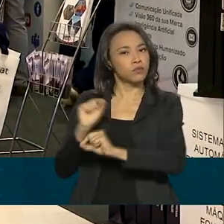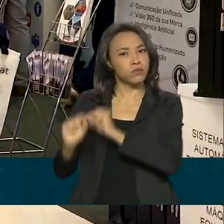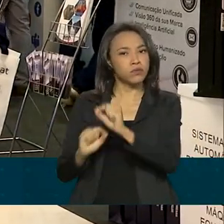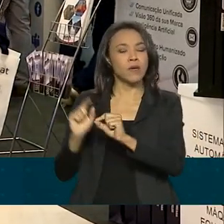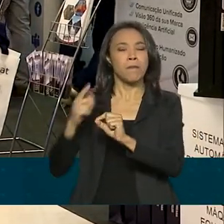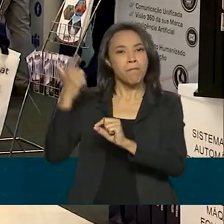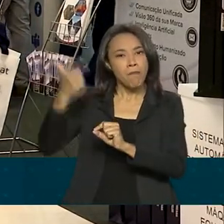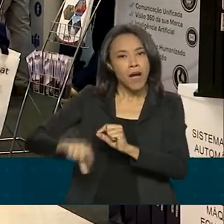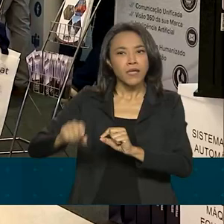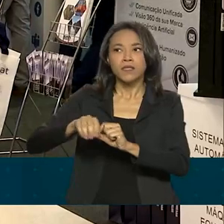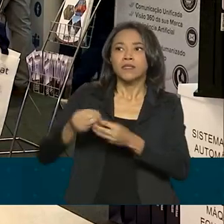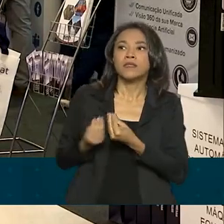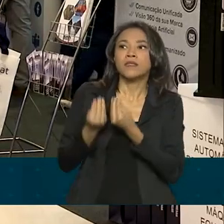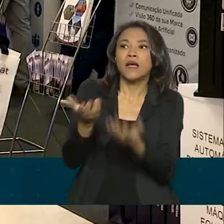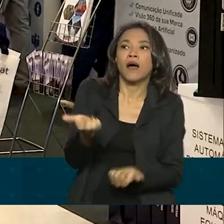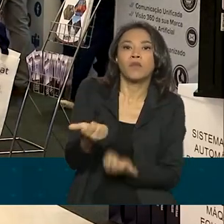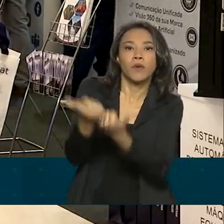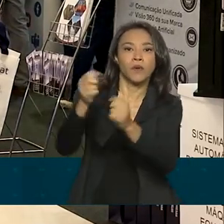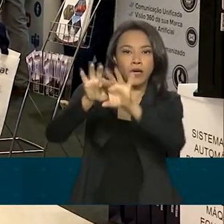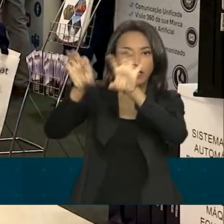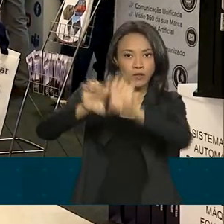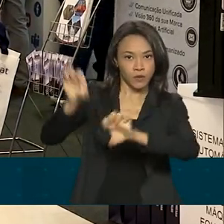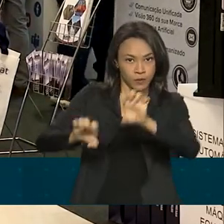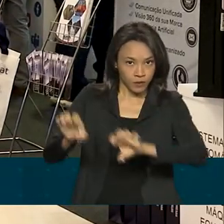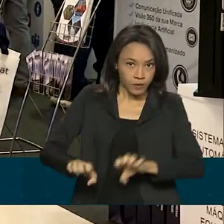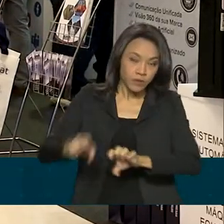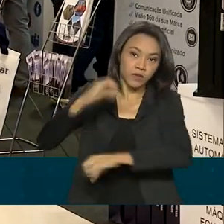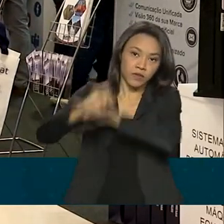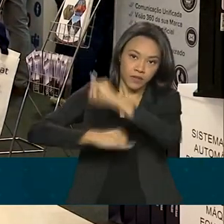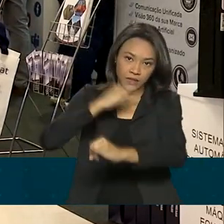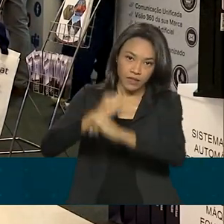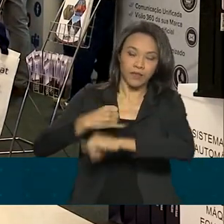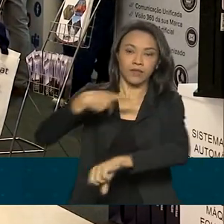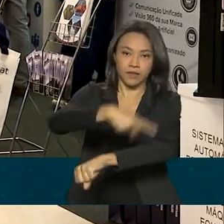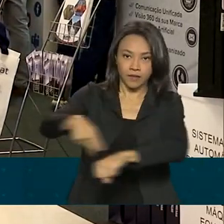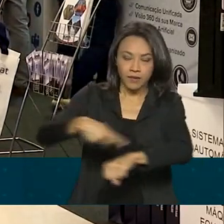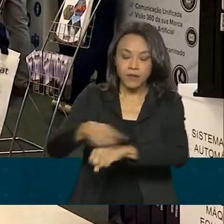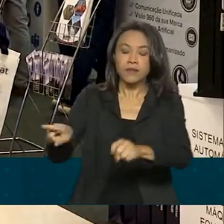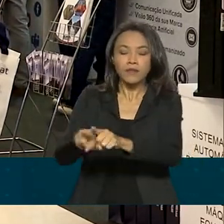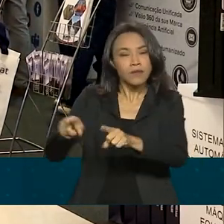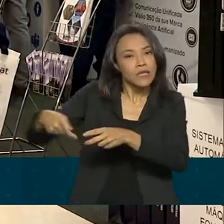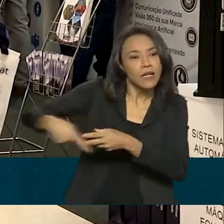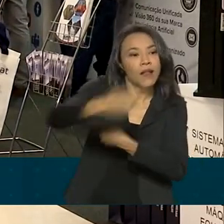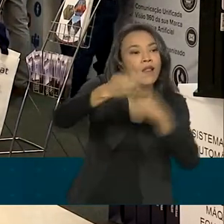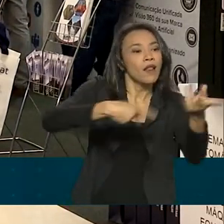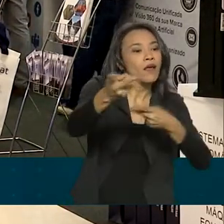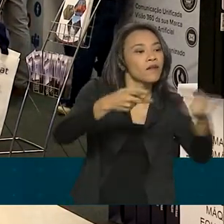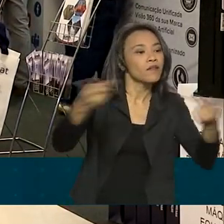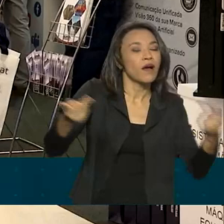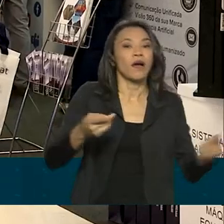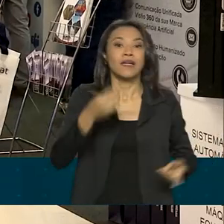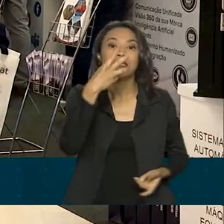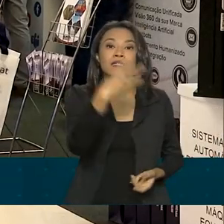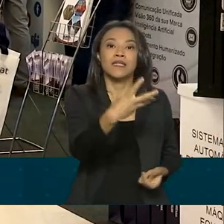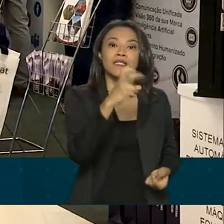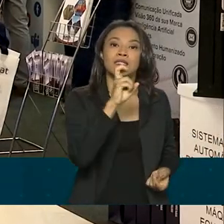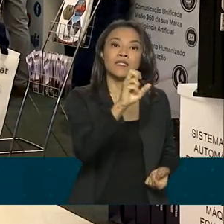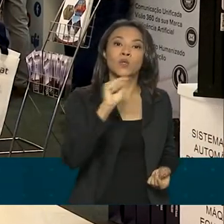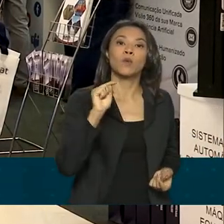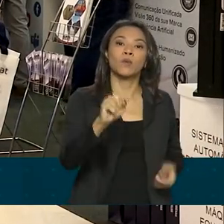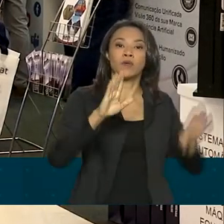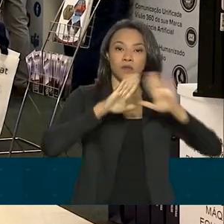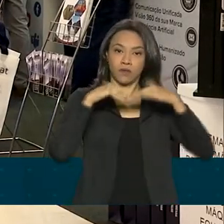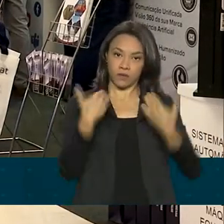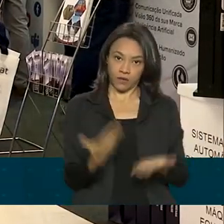a infraestrutura da rede no país, inclusive para levar conectividade a mais de 35 mil escolas